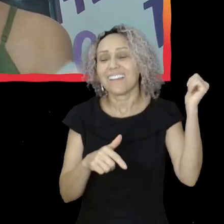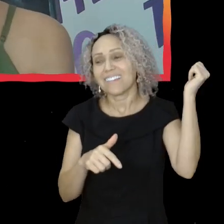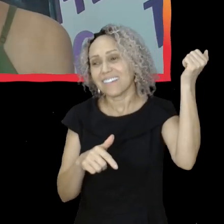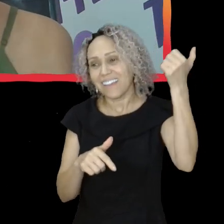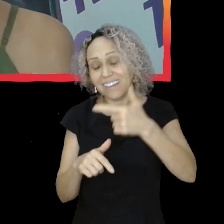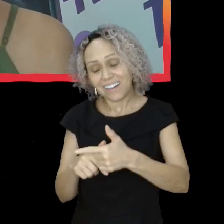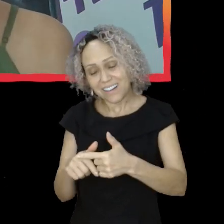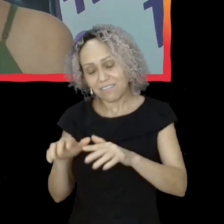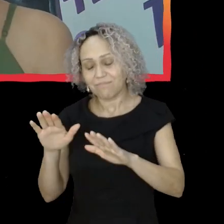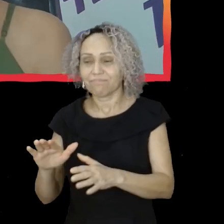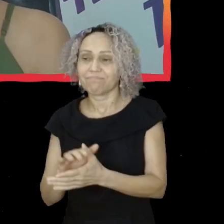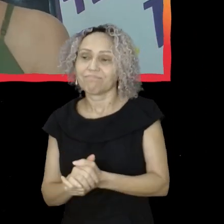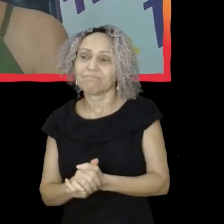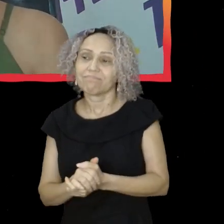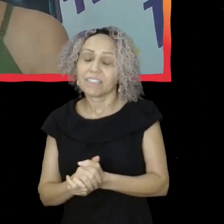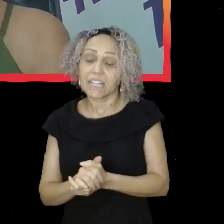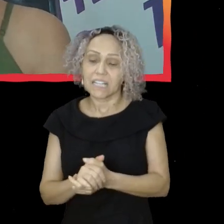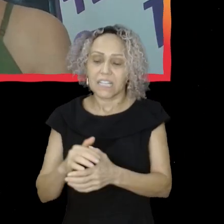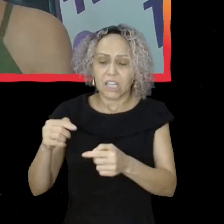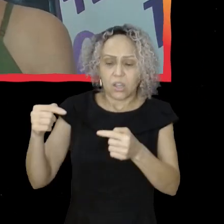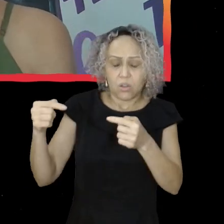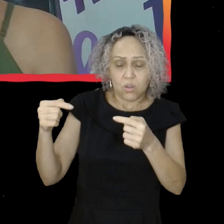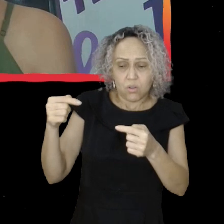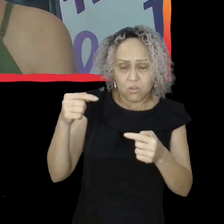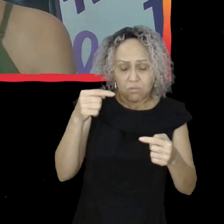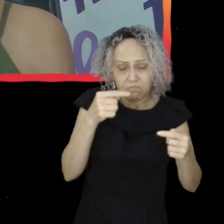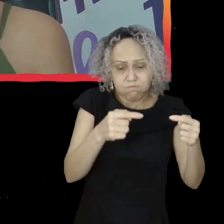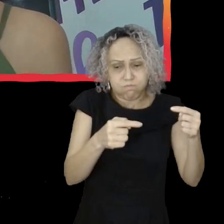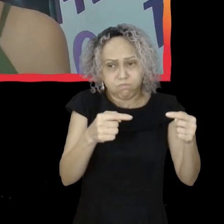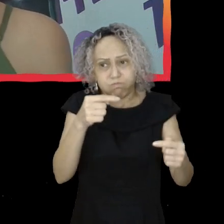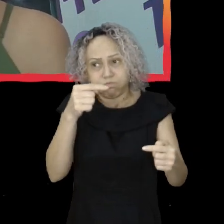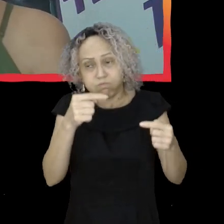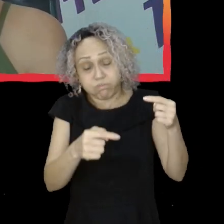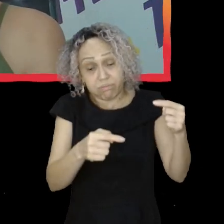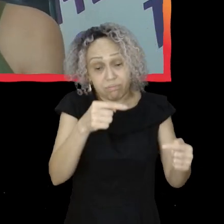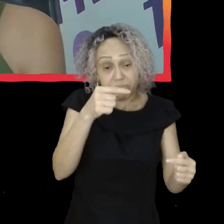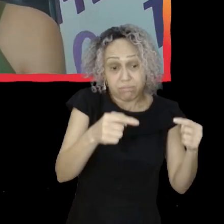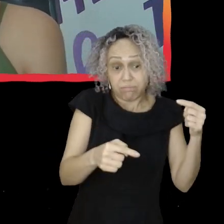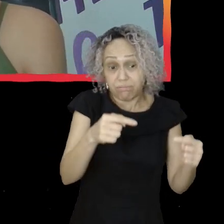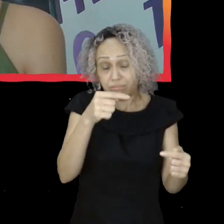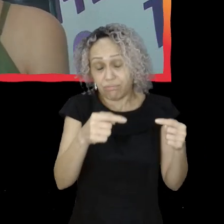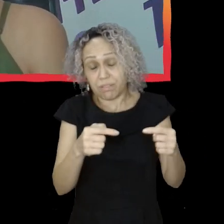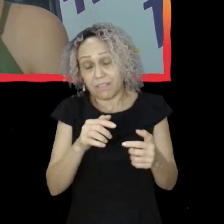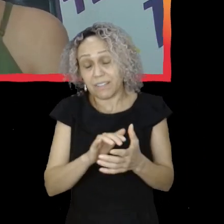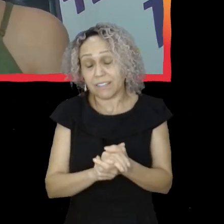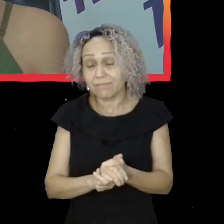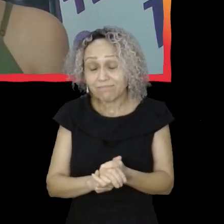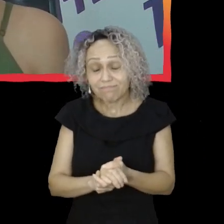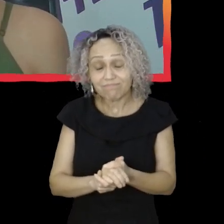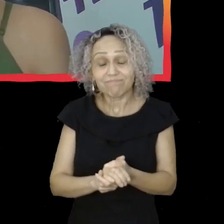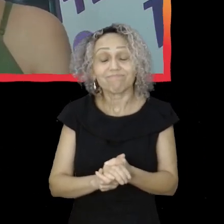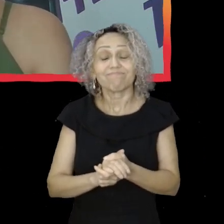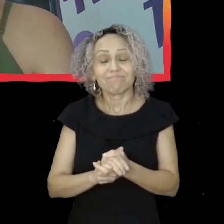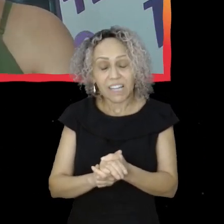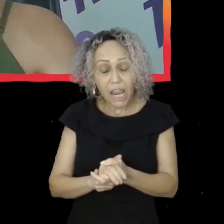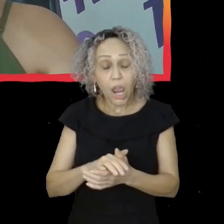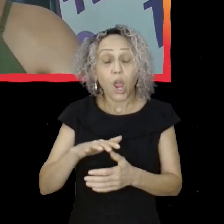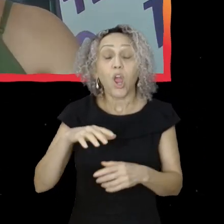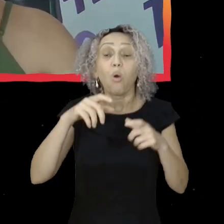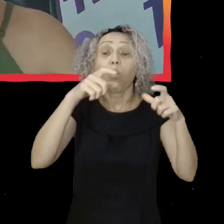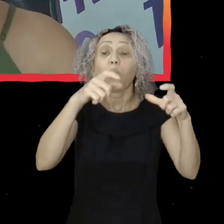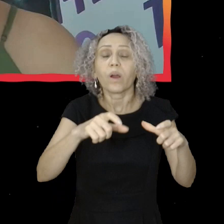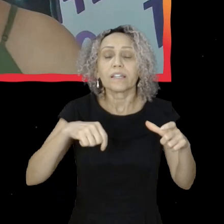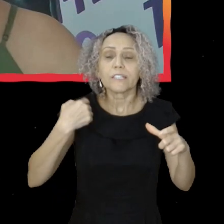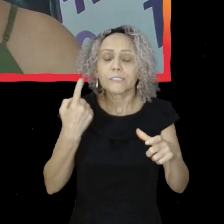espaço de combate, é um espaço da gente tentar colocar a nossa política em prática, né? É um espaço da gente tentar